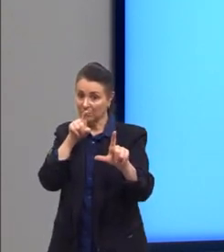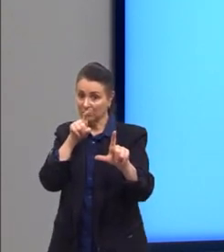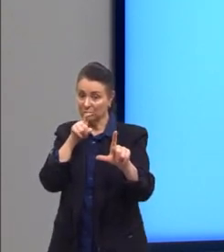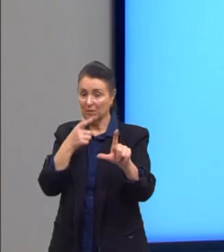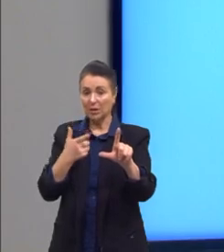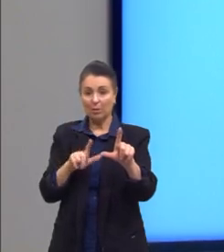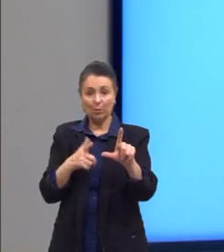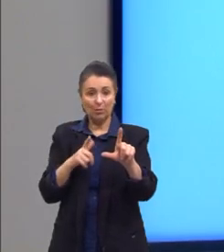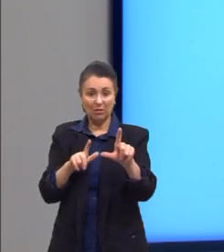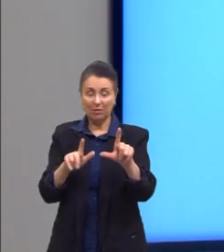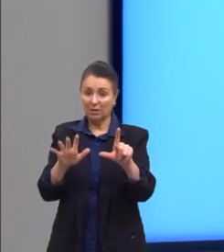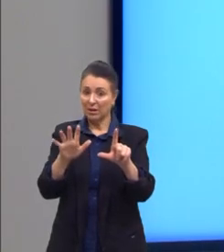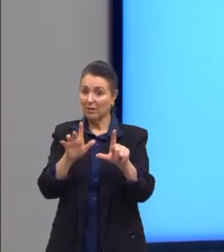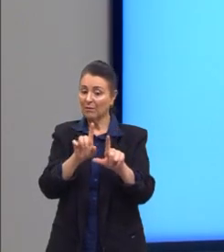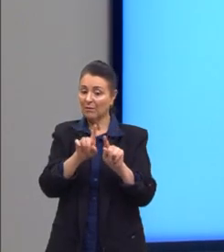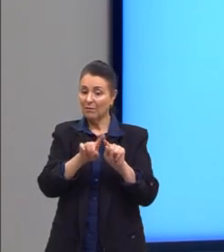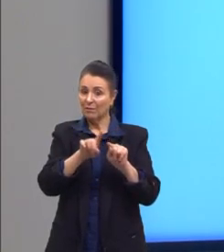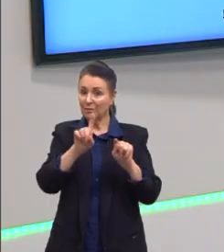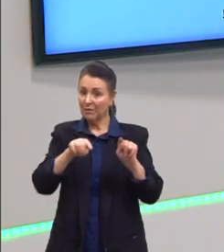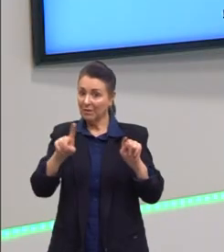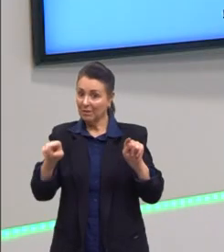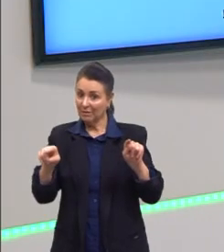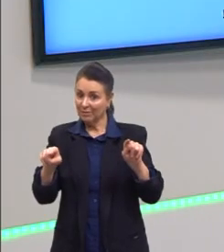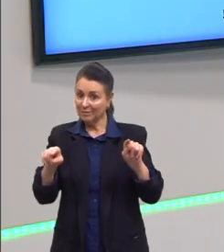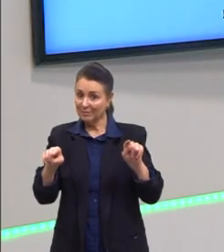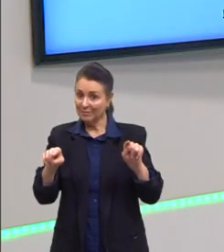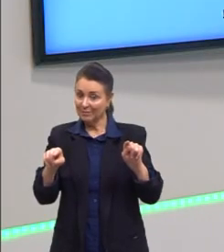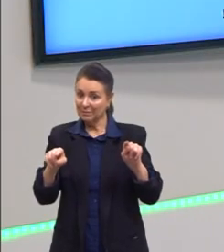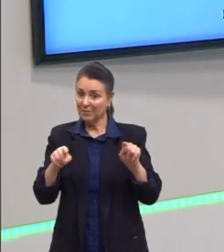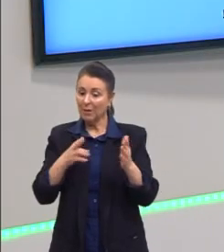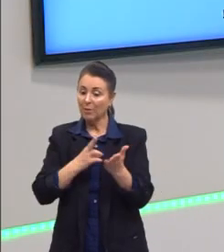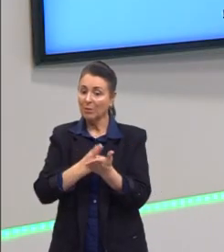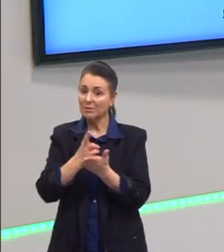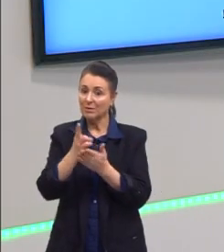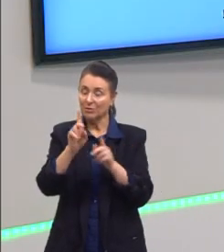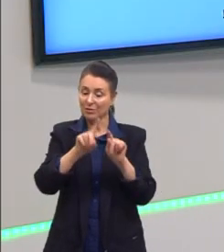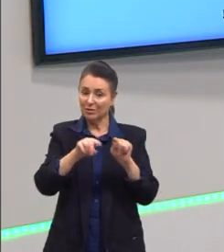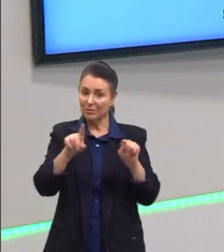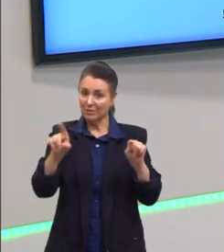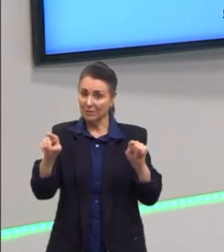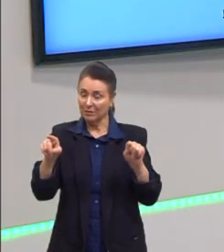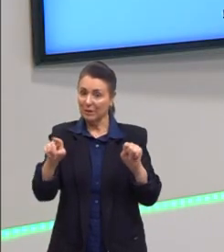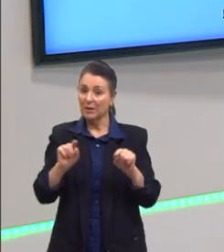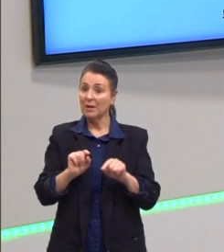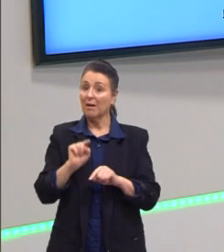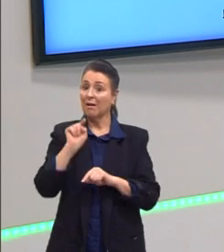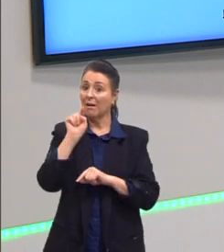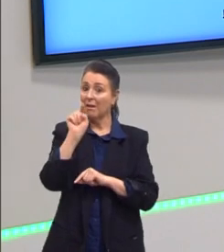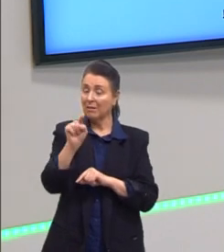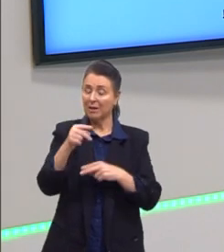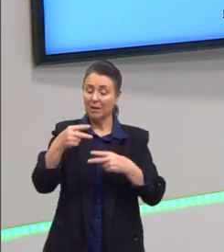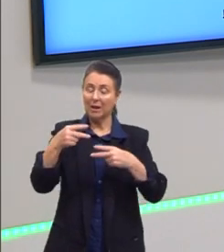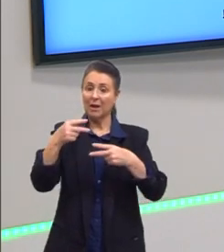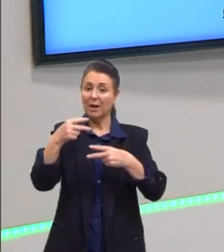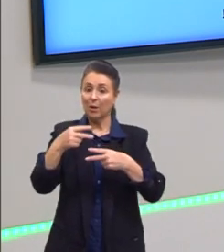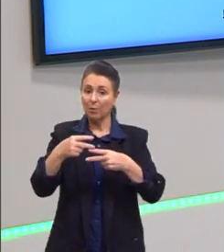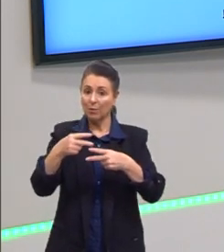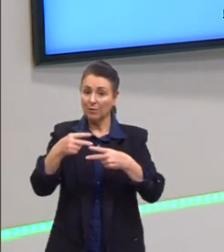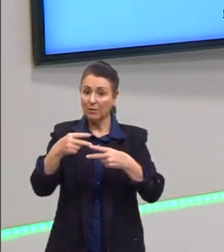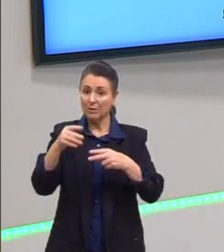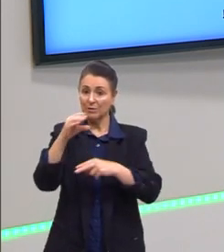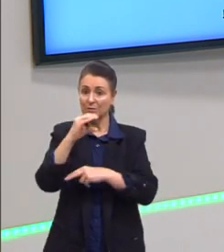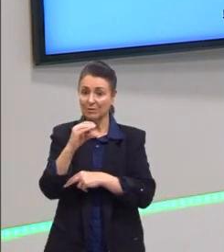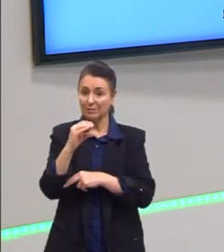não possui nenhuma variável. Aquela nossa constante, que, nesse caso aqui, seria o coeficiente C.